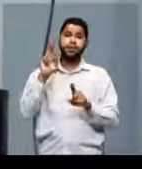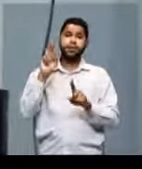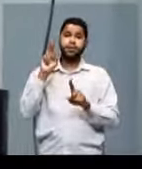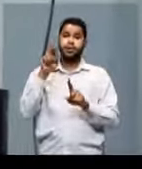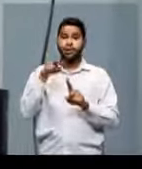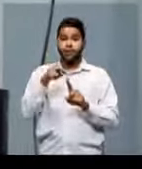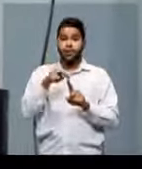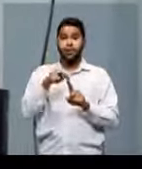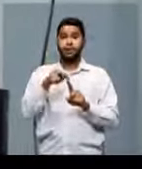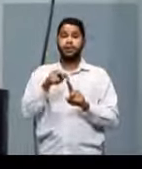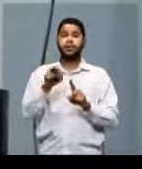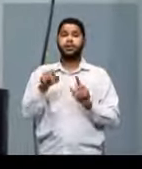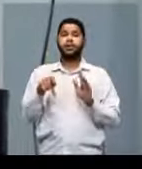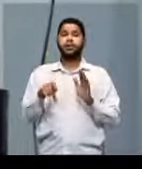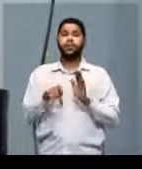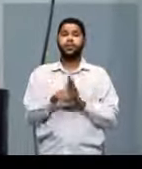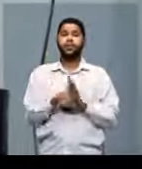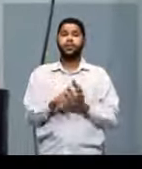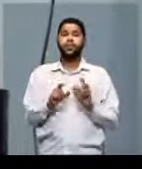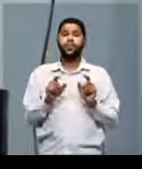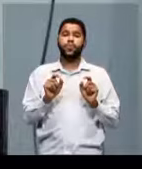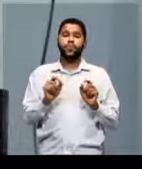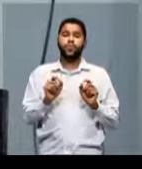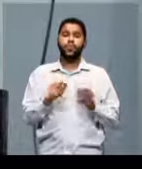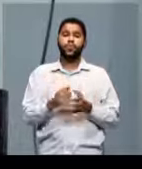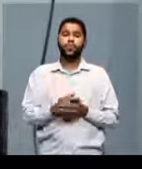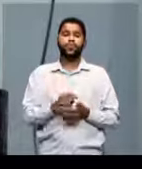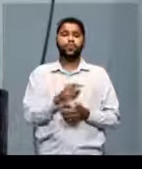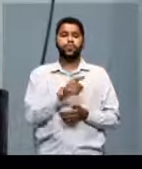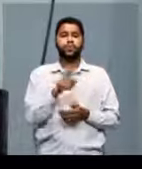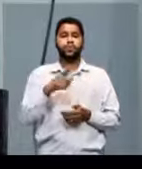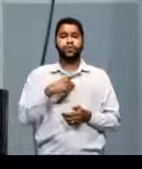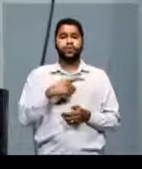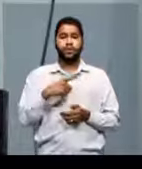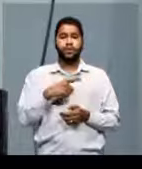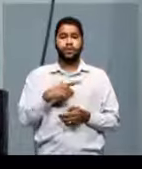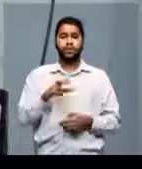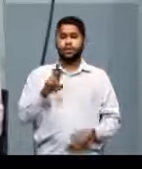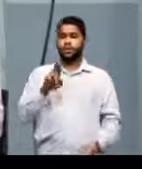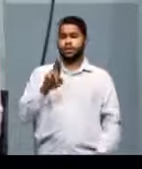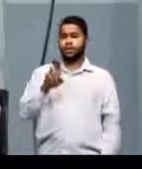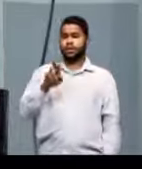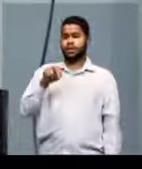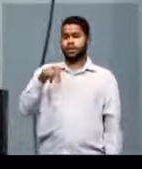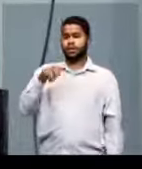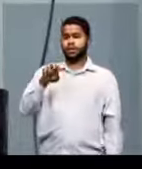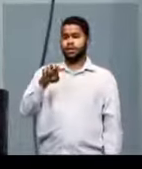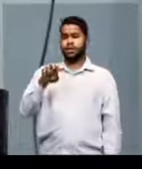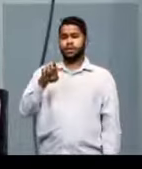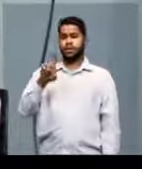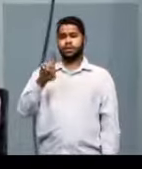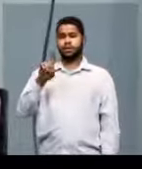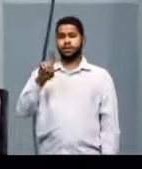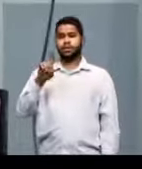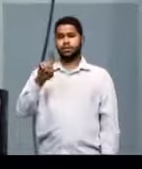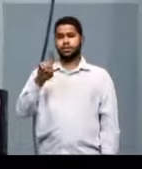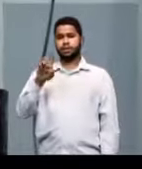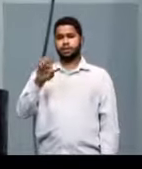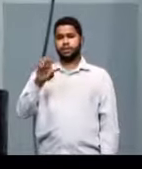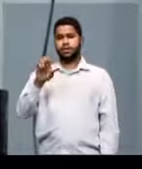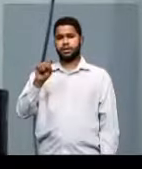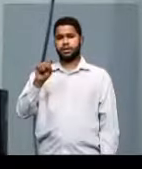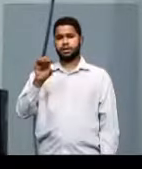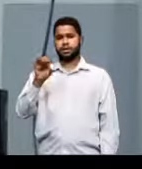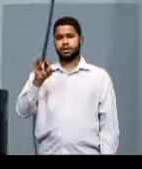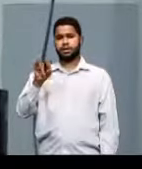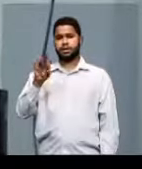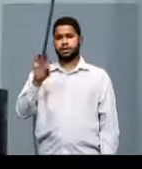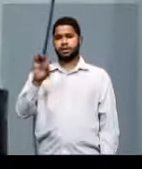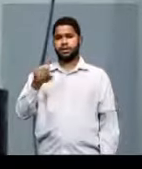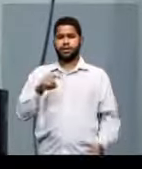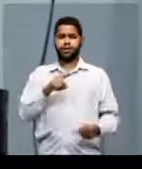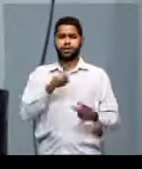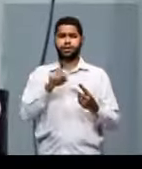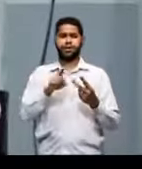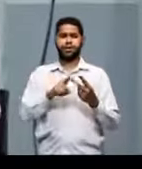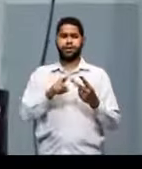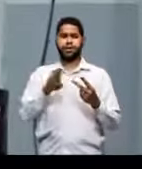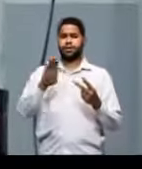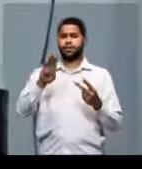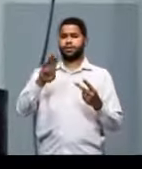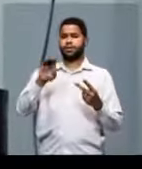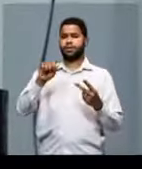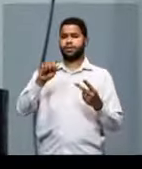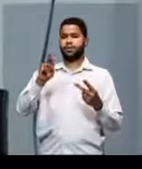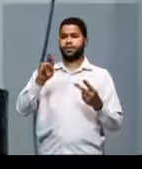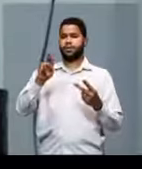do racionalismo moderno, você tem René Descartes, que é um pensador francês, Baruch de Spinoza,